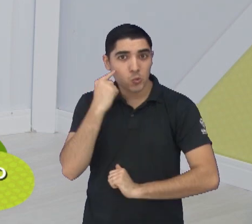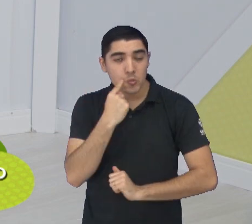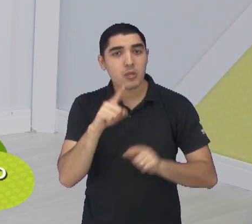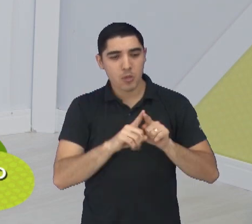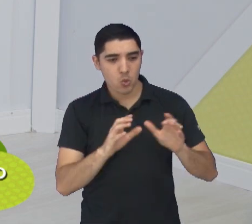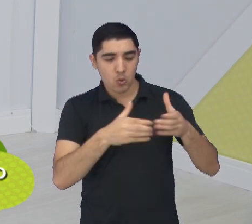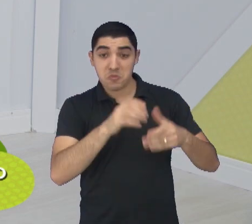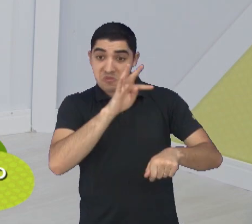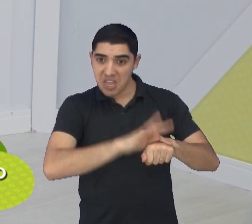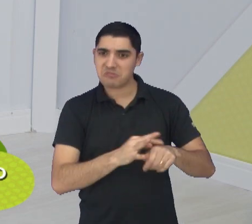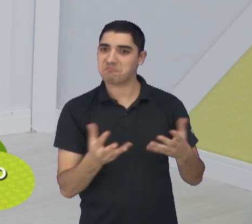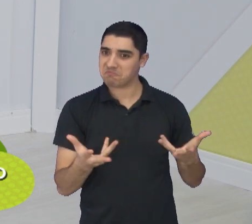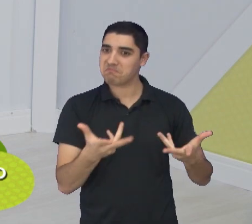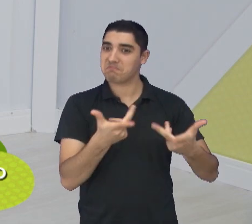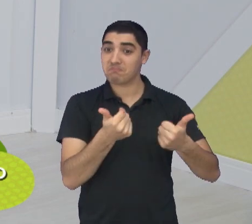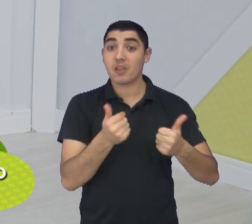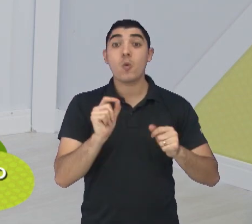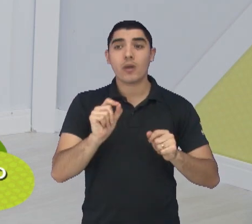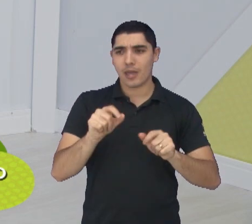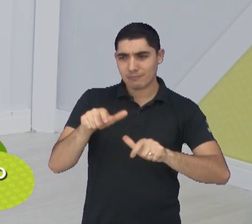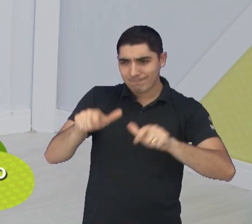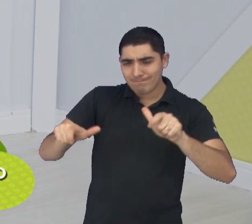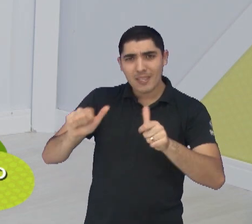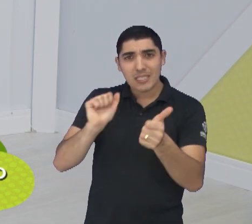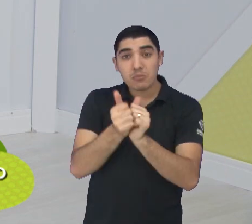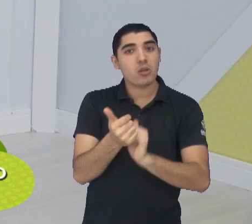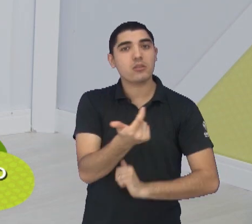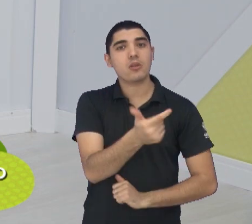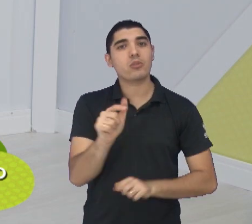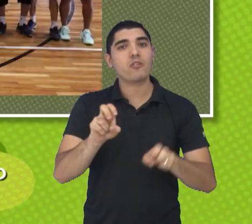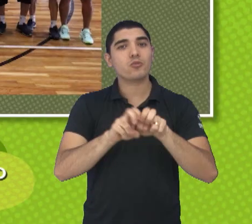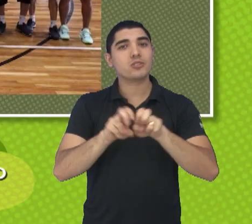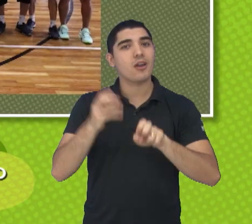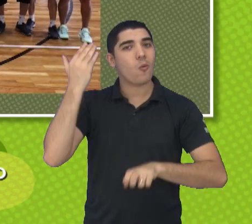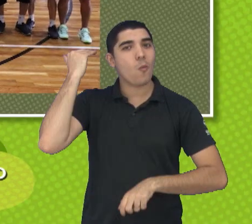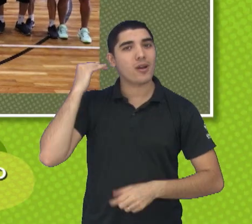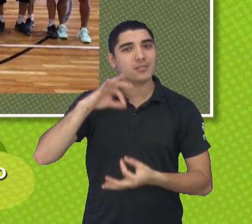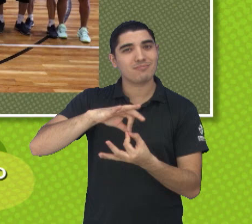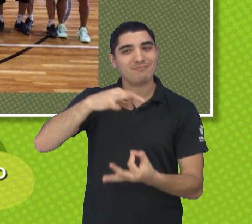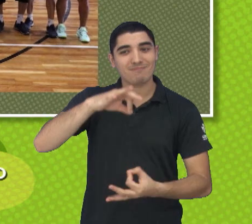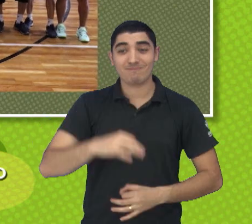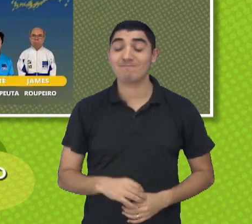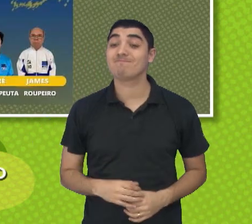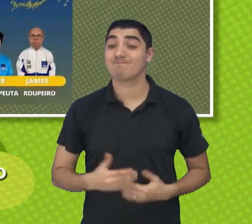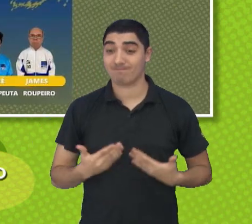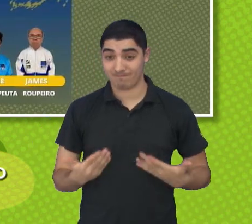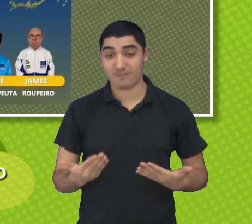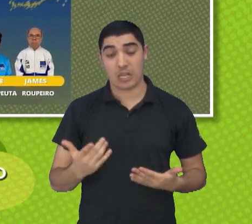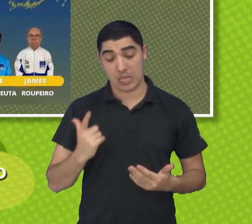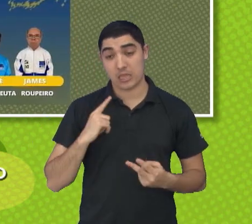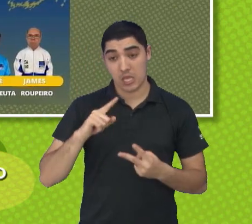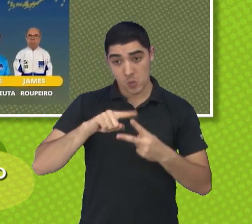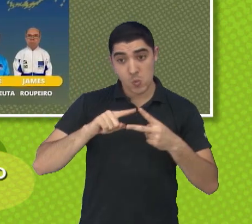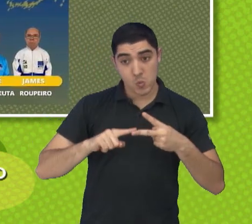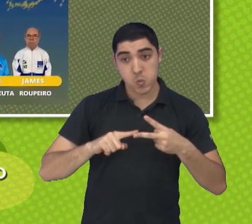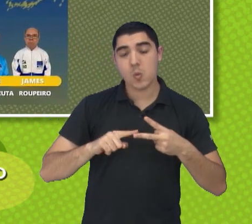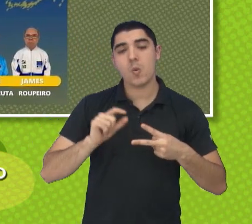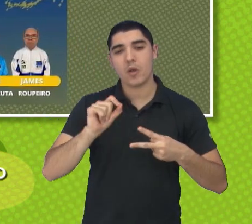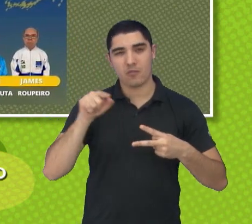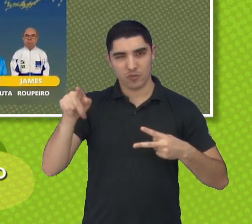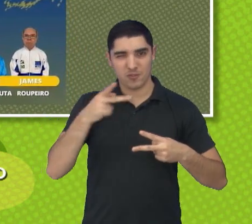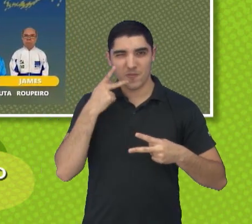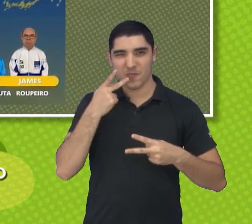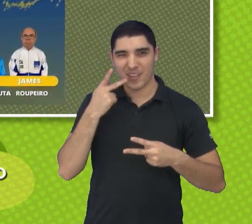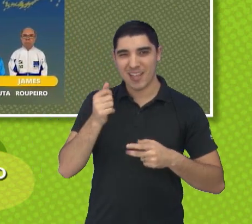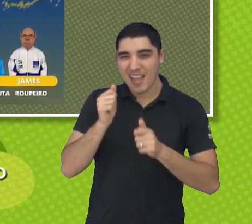técnicas. curioso, entre os vários esportes, não tinha futsal, Brunão. Pois é, e aí, duas coisas. Uma que você falou da matéria,